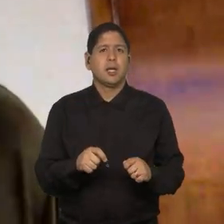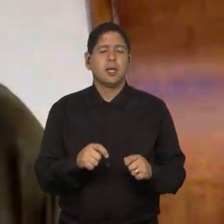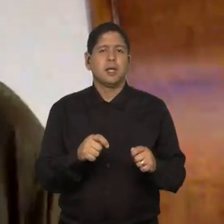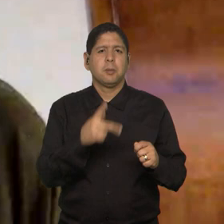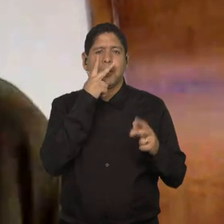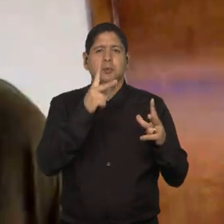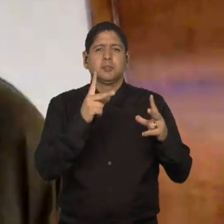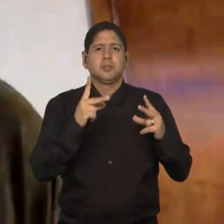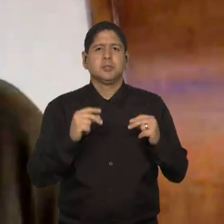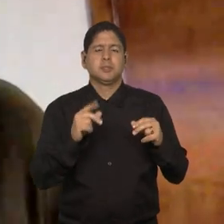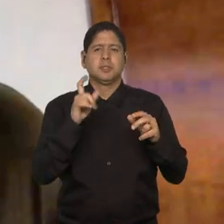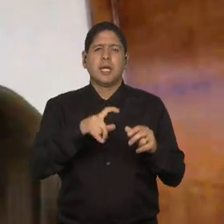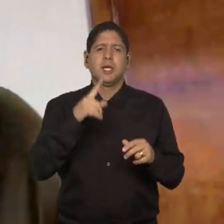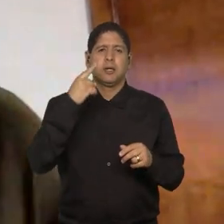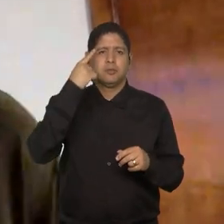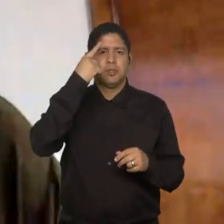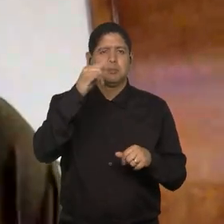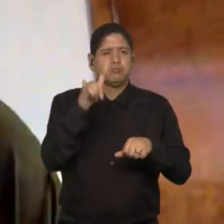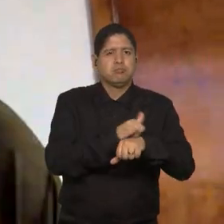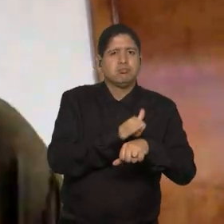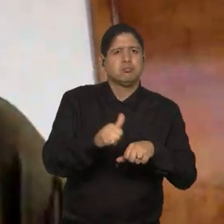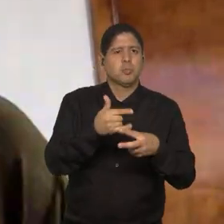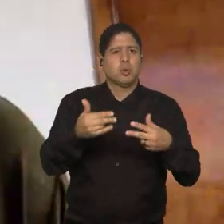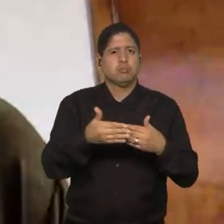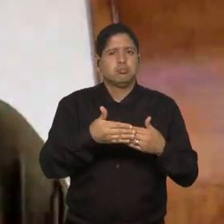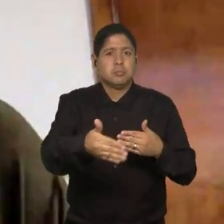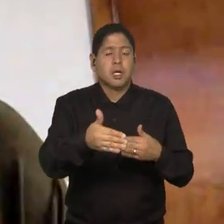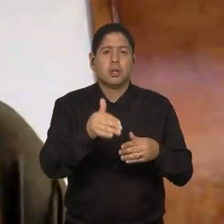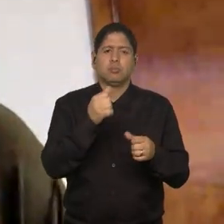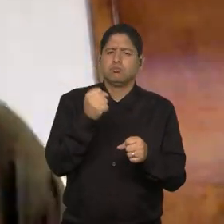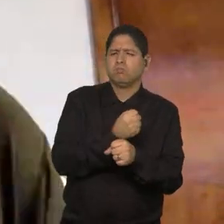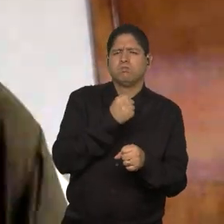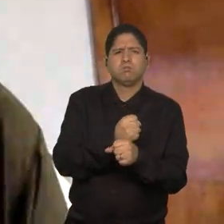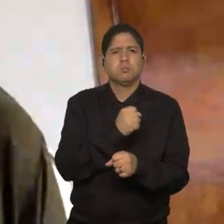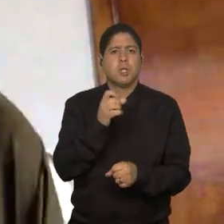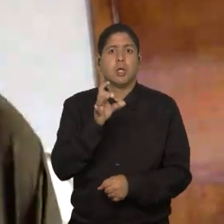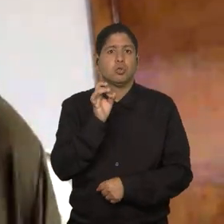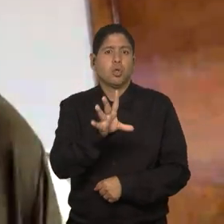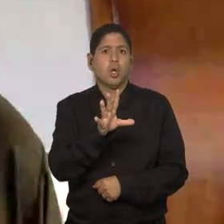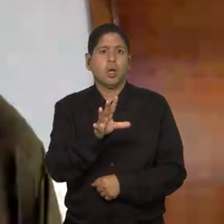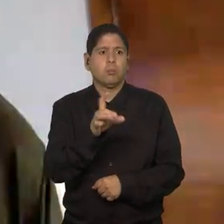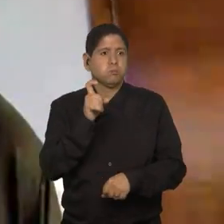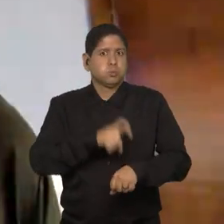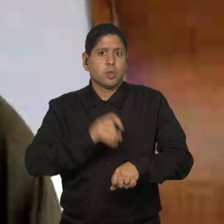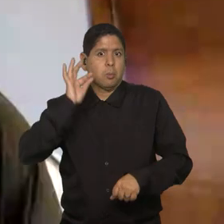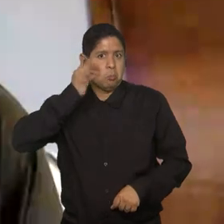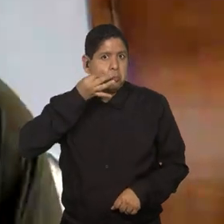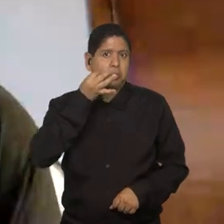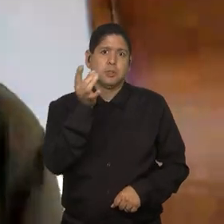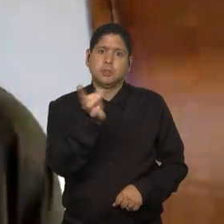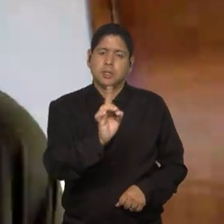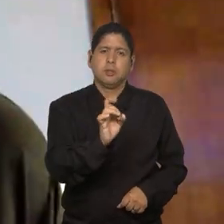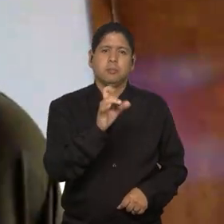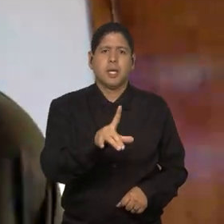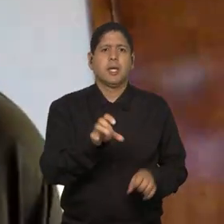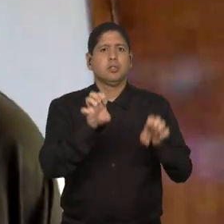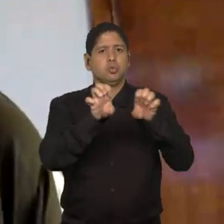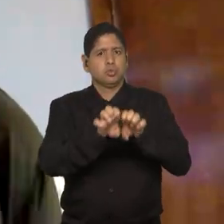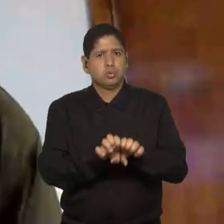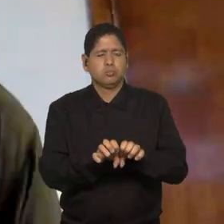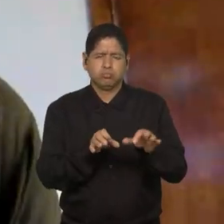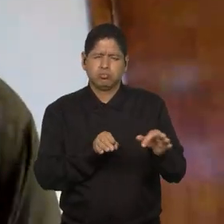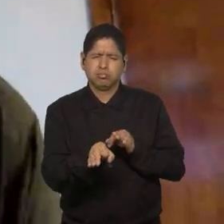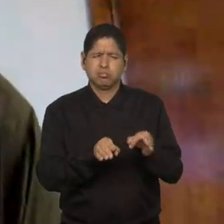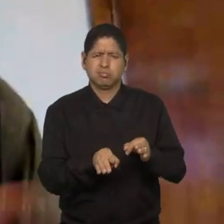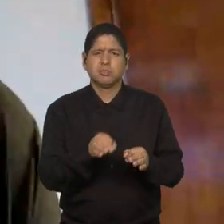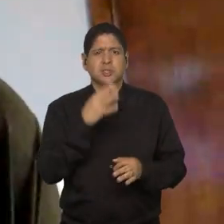de uma estratégia, de uma visão de construção, que não vai ser feita de uma hora para outra, que é realmente uma estruturação. E no